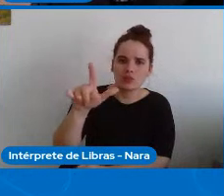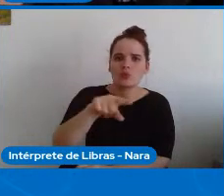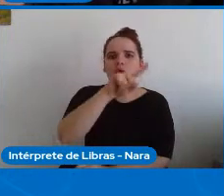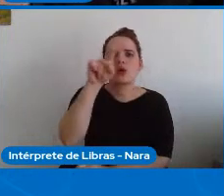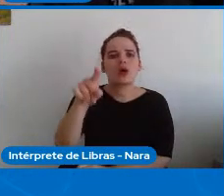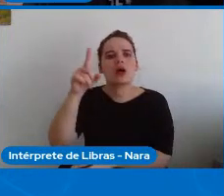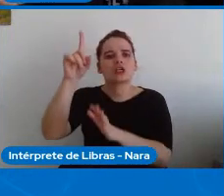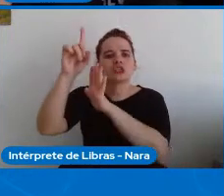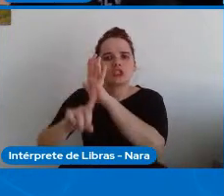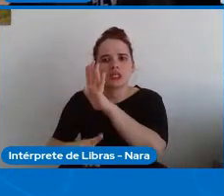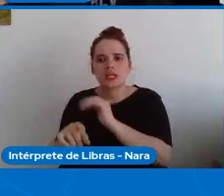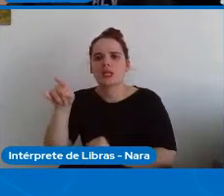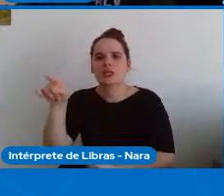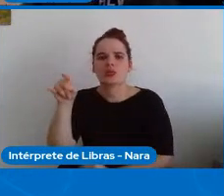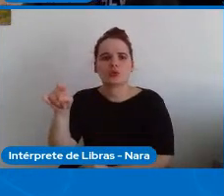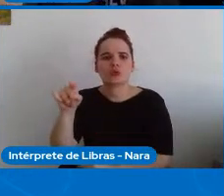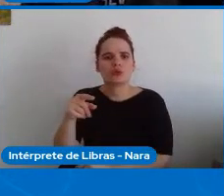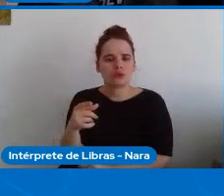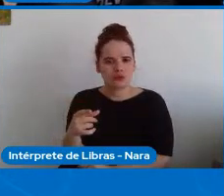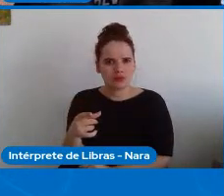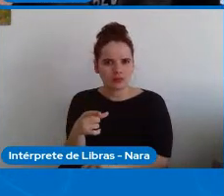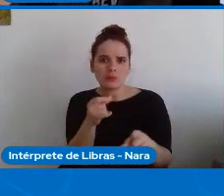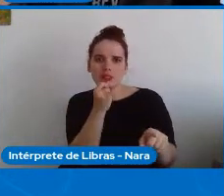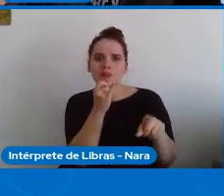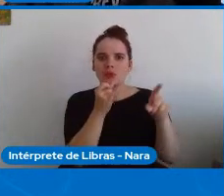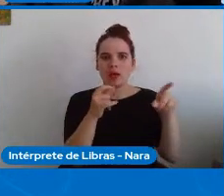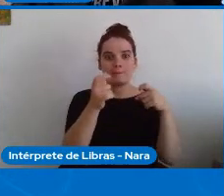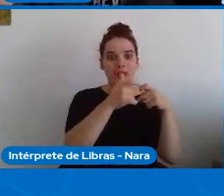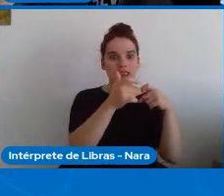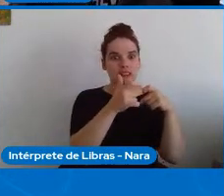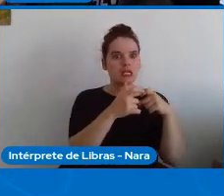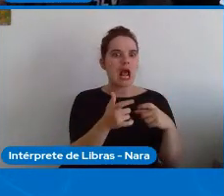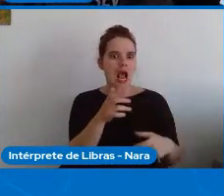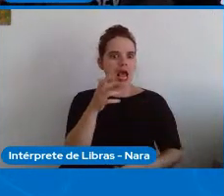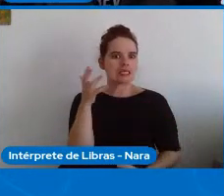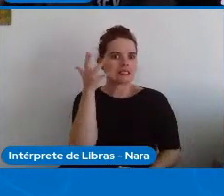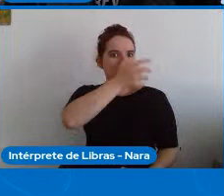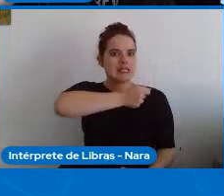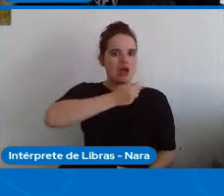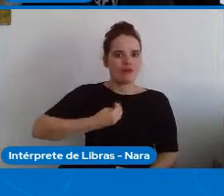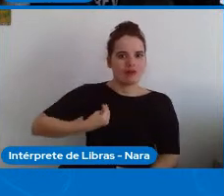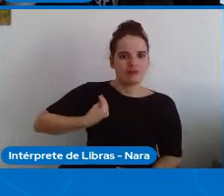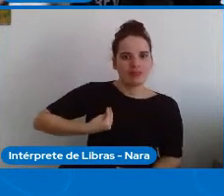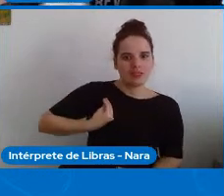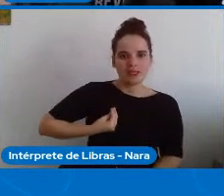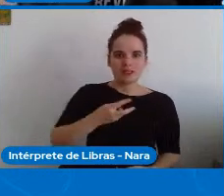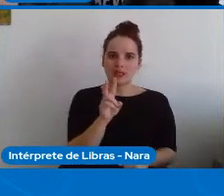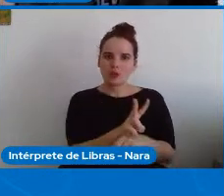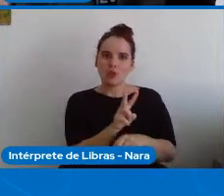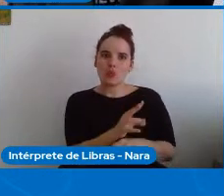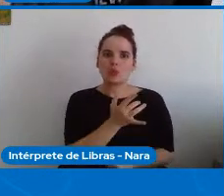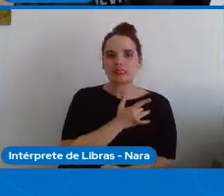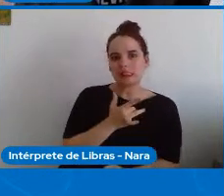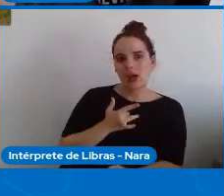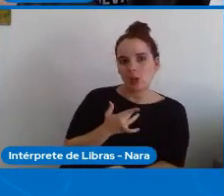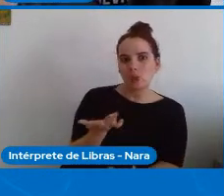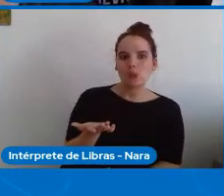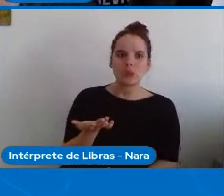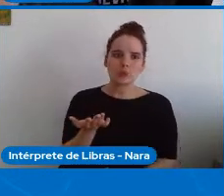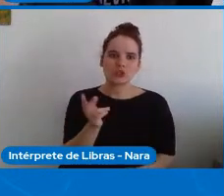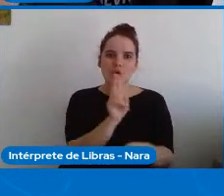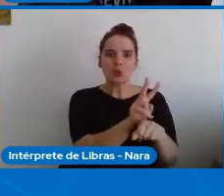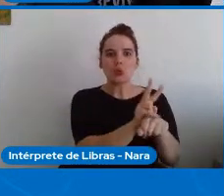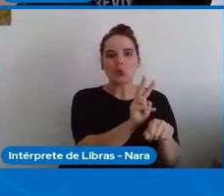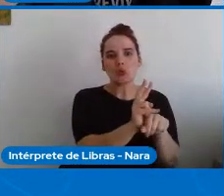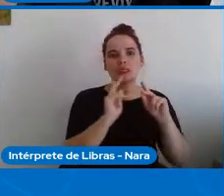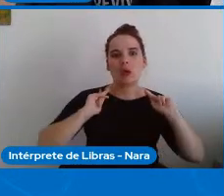propósito da medicina salvar vidas melhorar saúde cuidar da da espécie humana